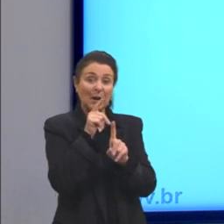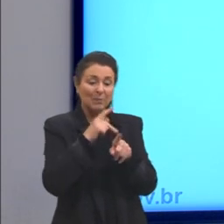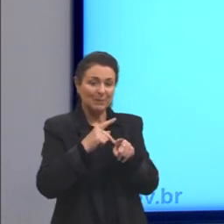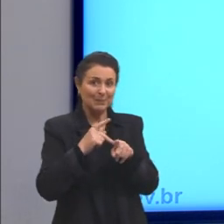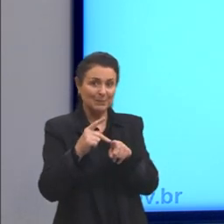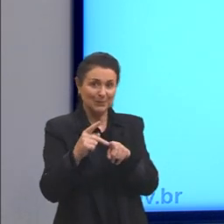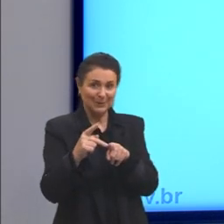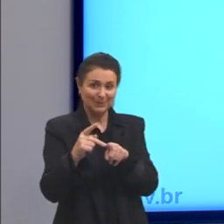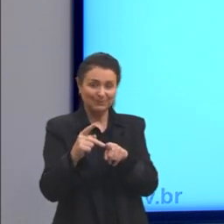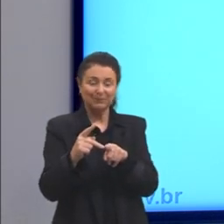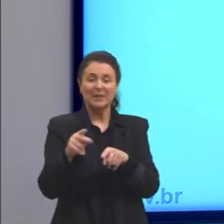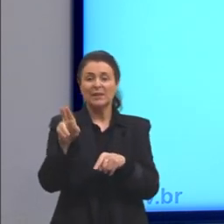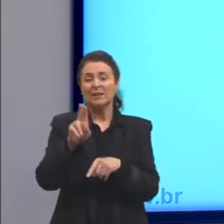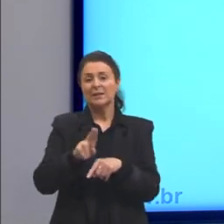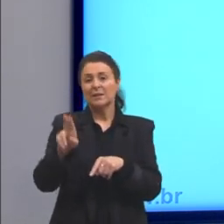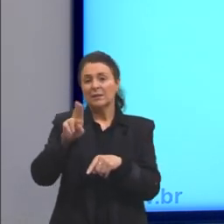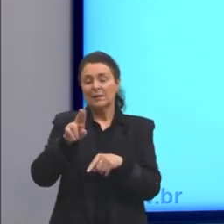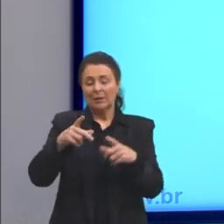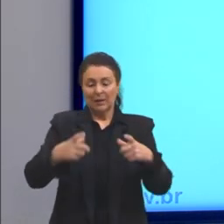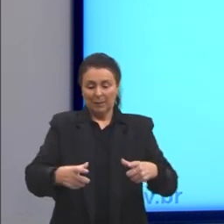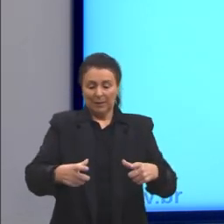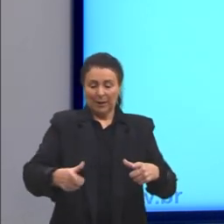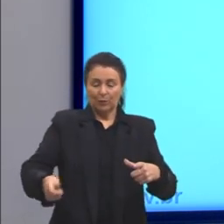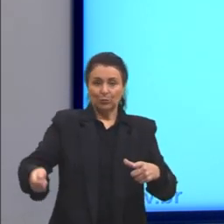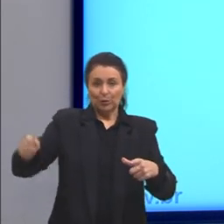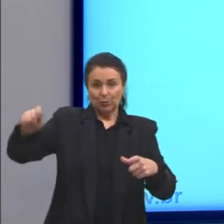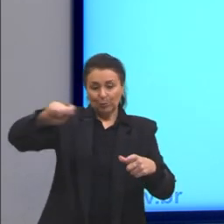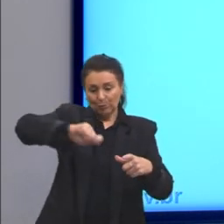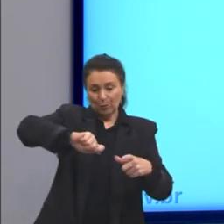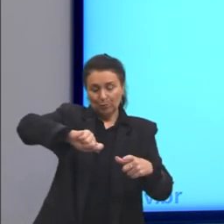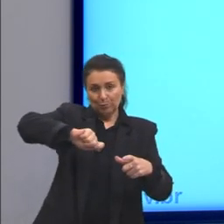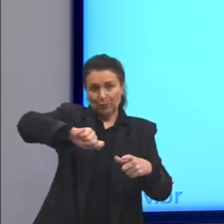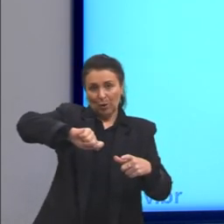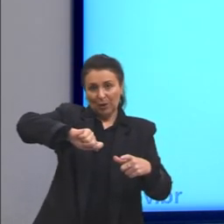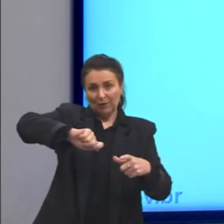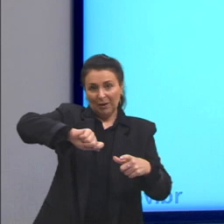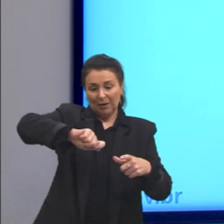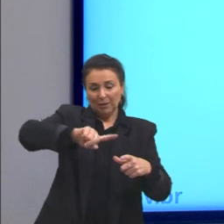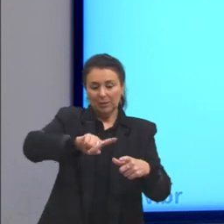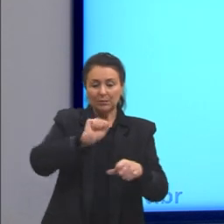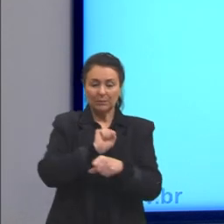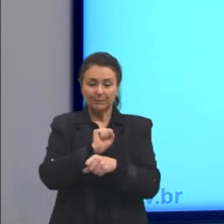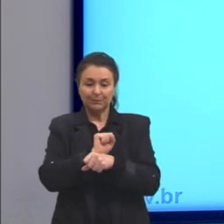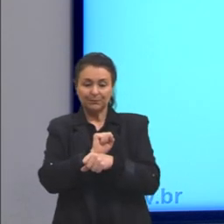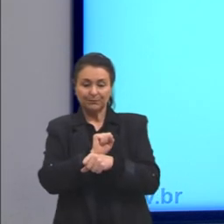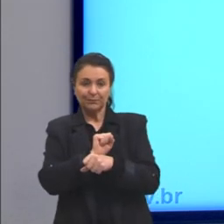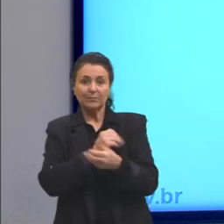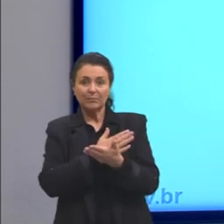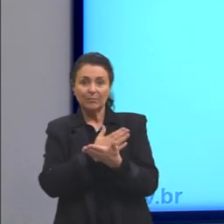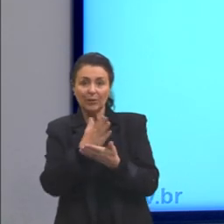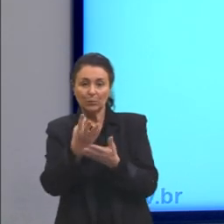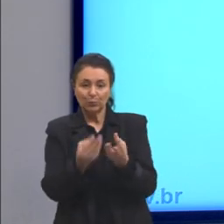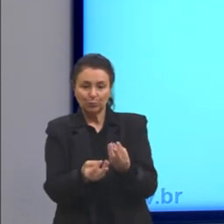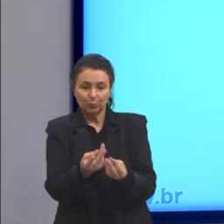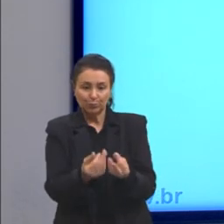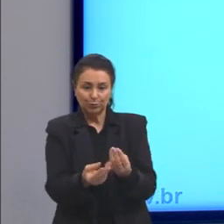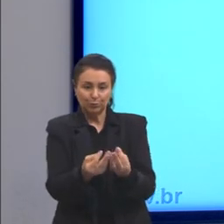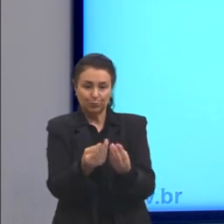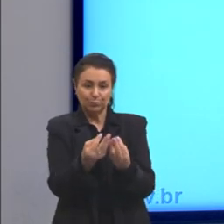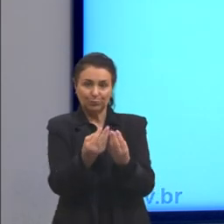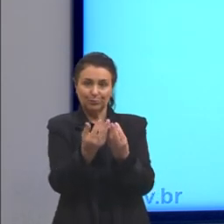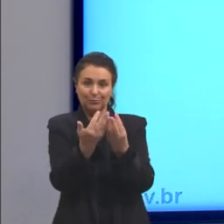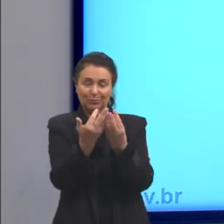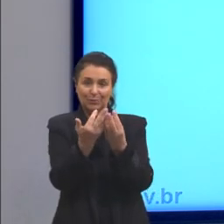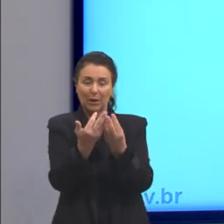a água, a gente coloca ali na panela e a gente tem que esperar um tempinho até ela ficar quente. Agora, experimentem